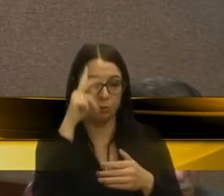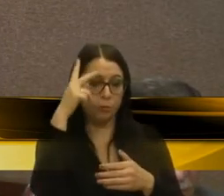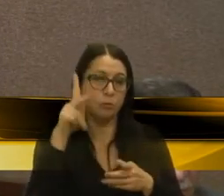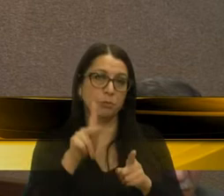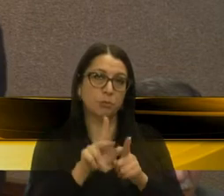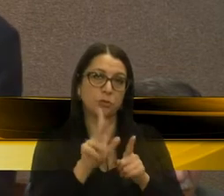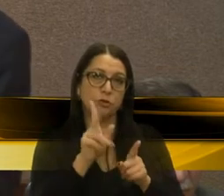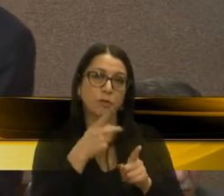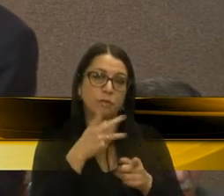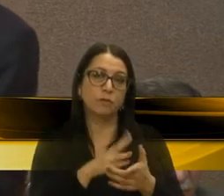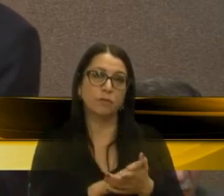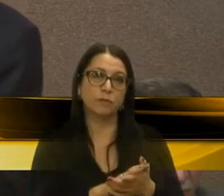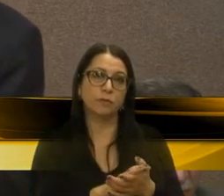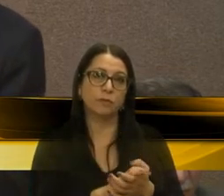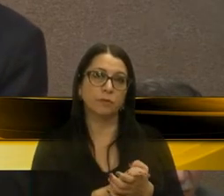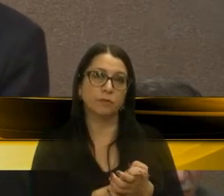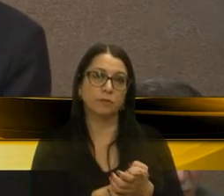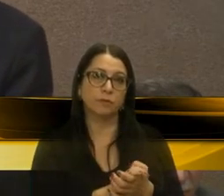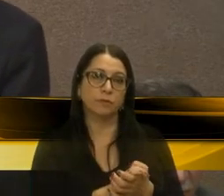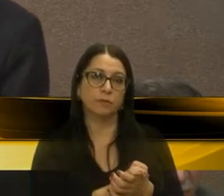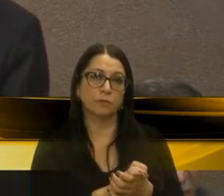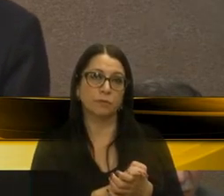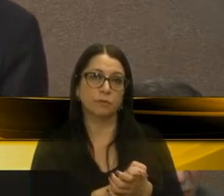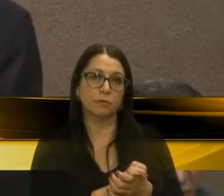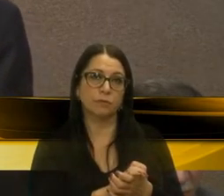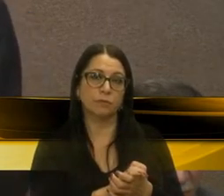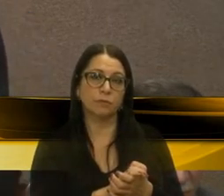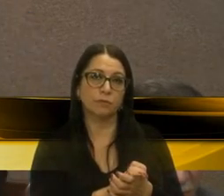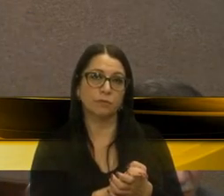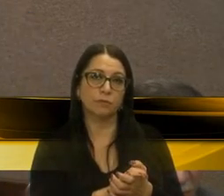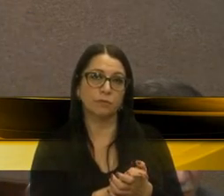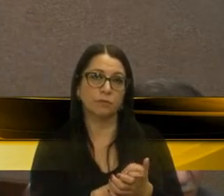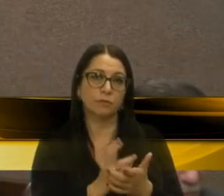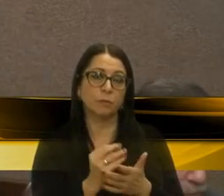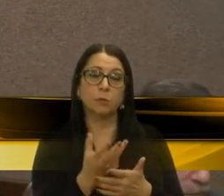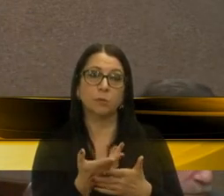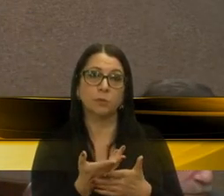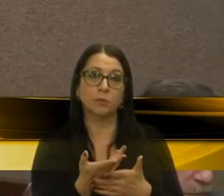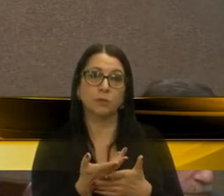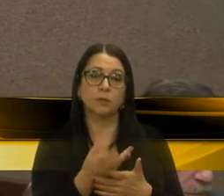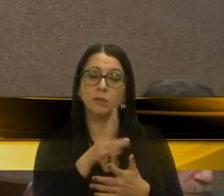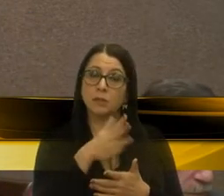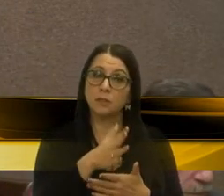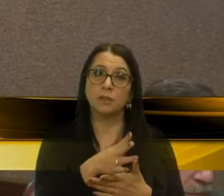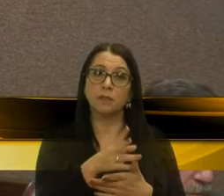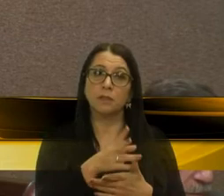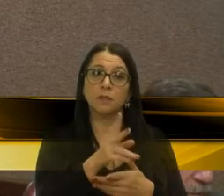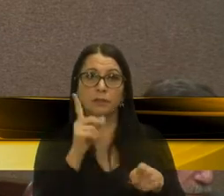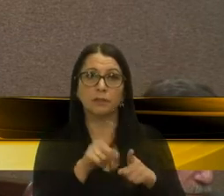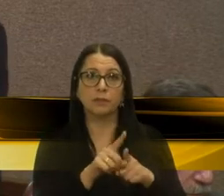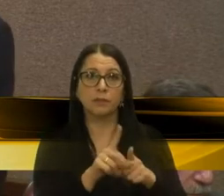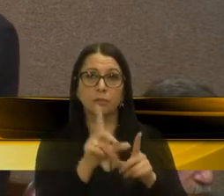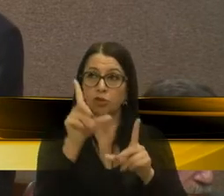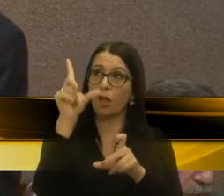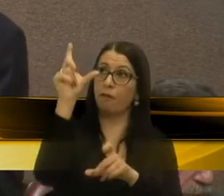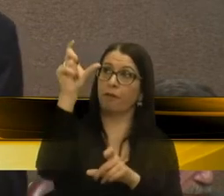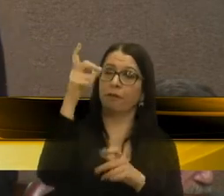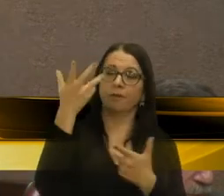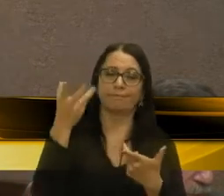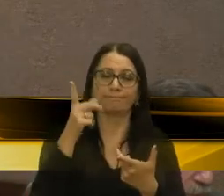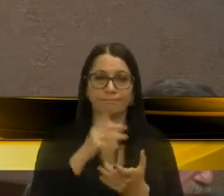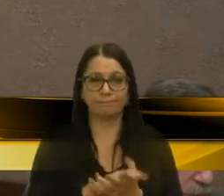contemplado, para que lá, só para, que muitas vezes a população não disse, para a foto,